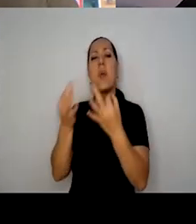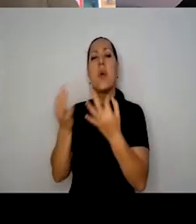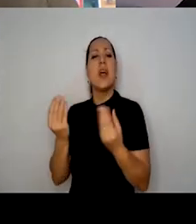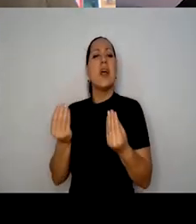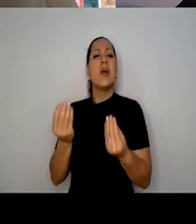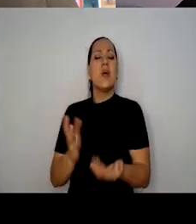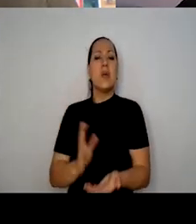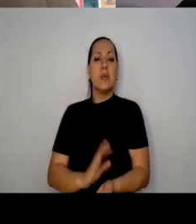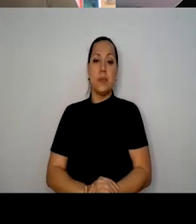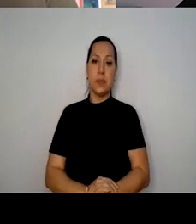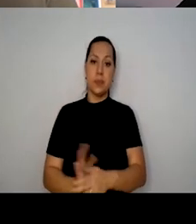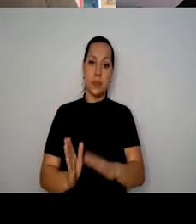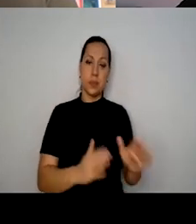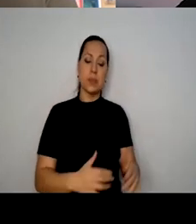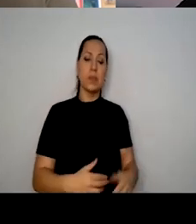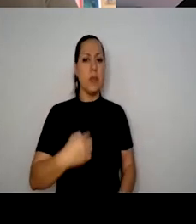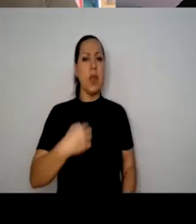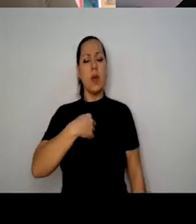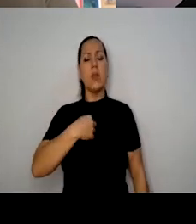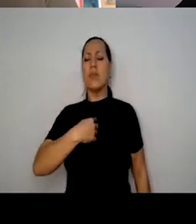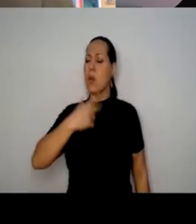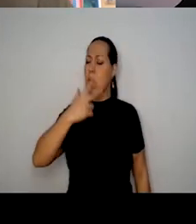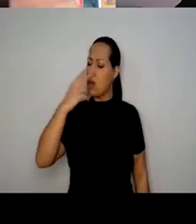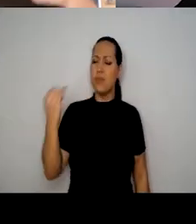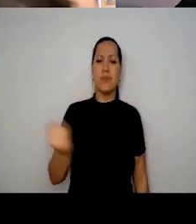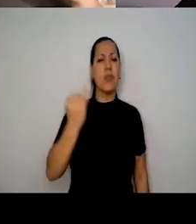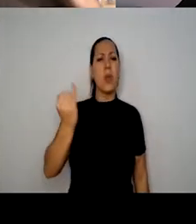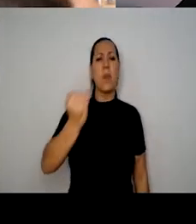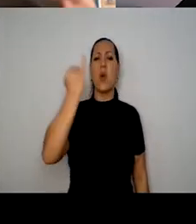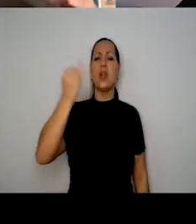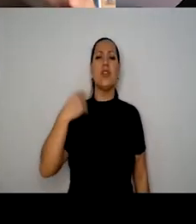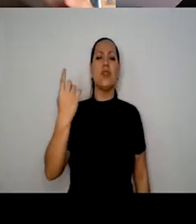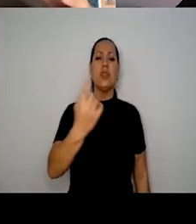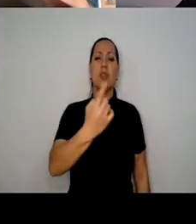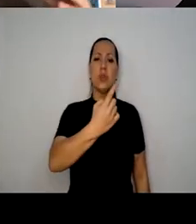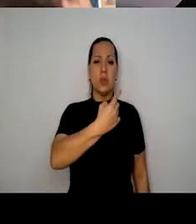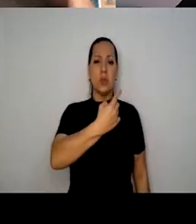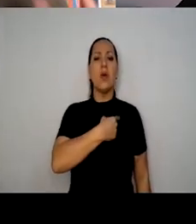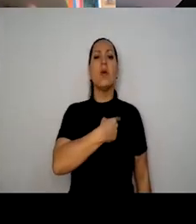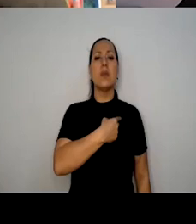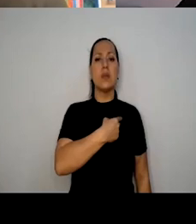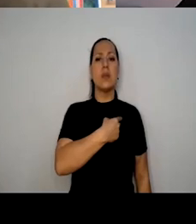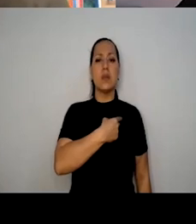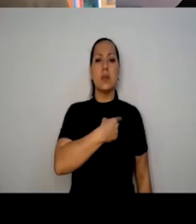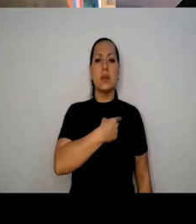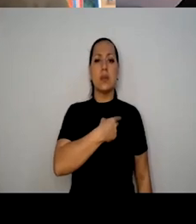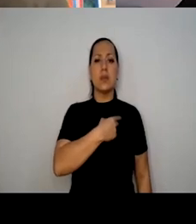Eu acho que é fundamental a gente se colocar no presente.